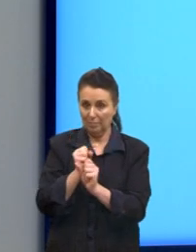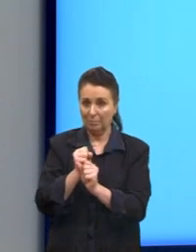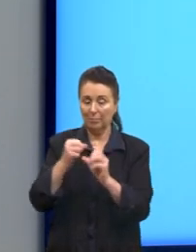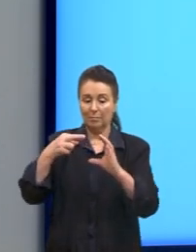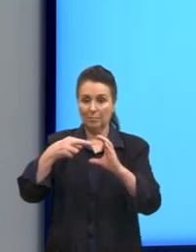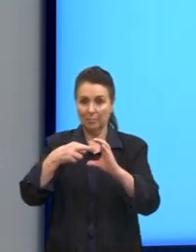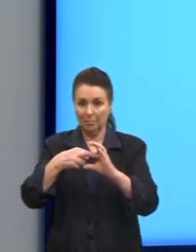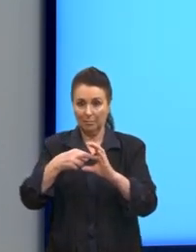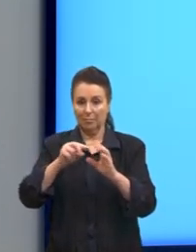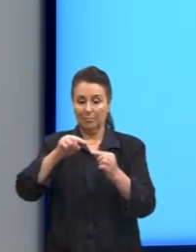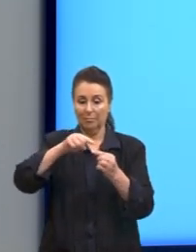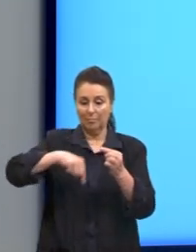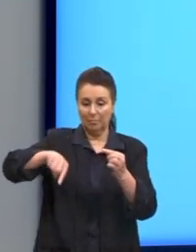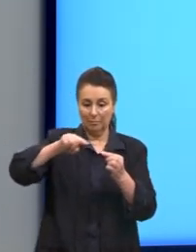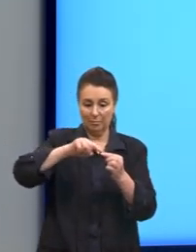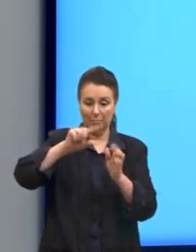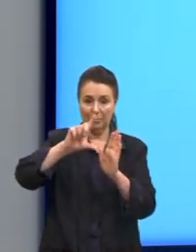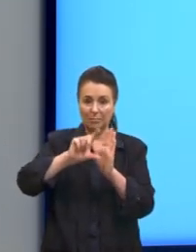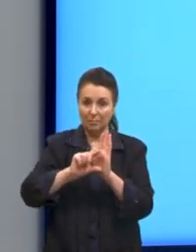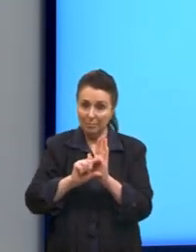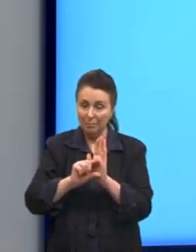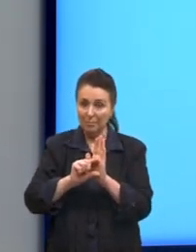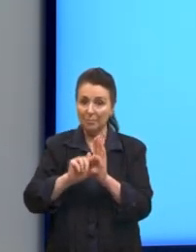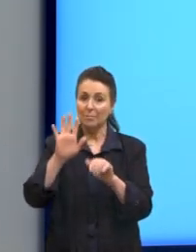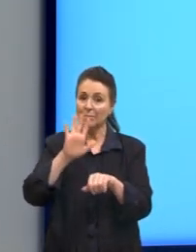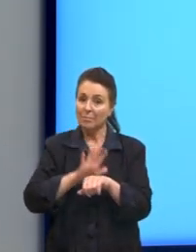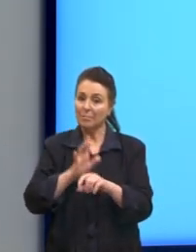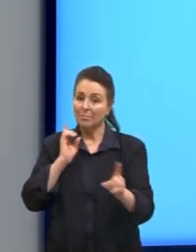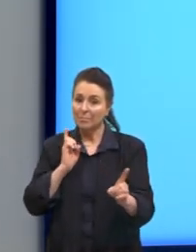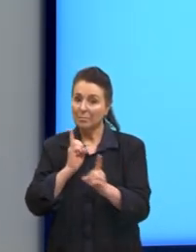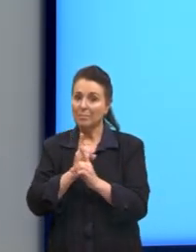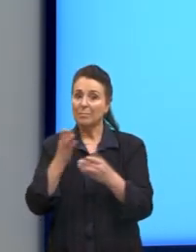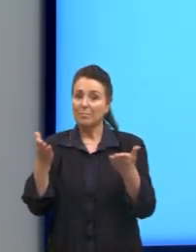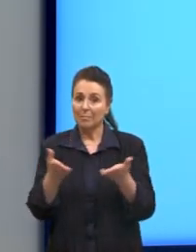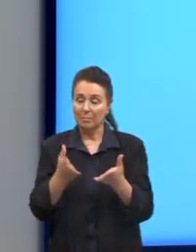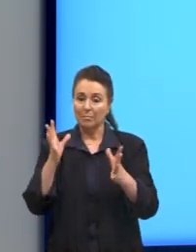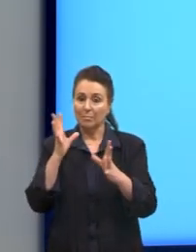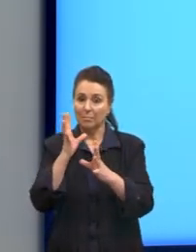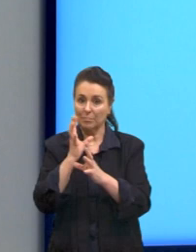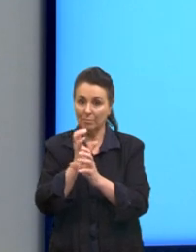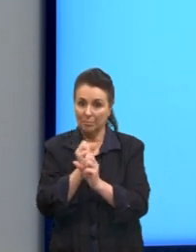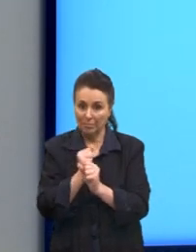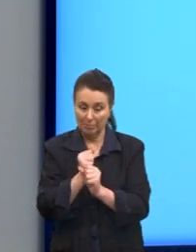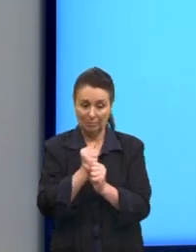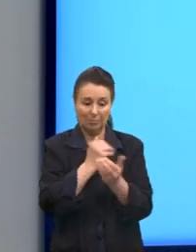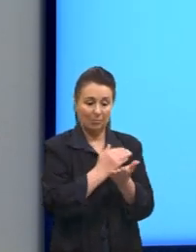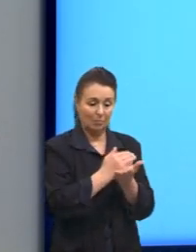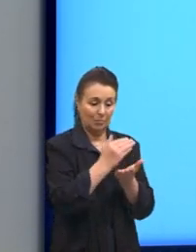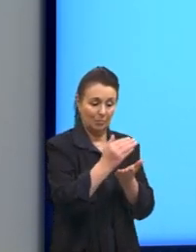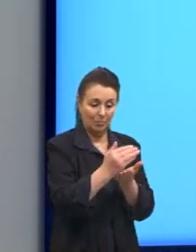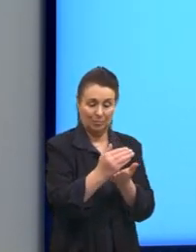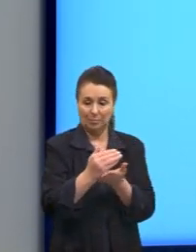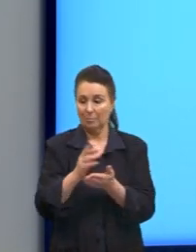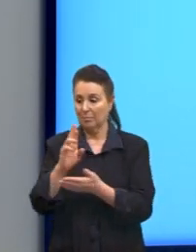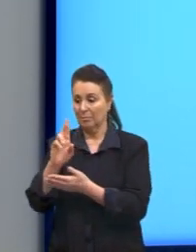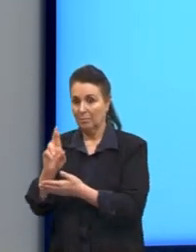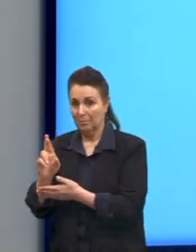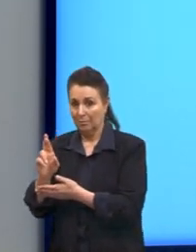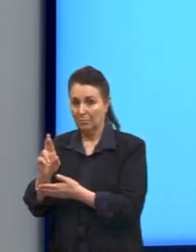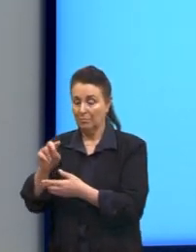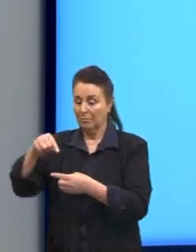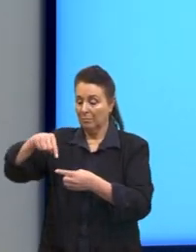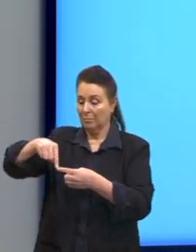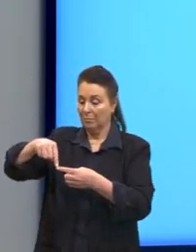pedacinho que a gente acabou de descobrir. Então, somando tudo da origem até o R no eixo X,